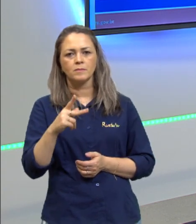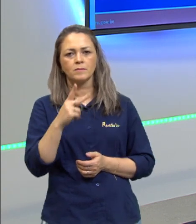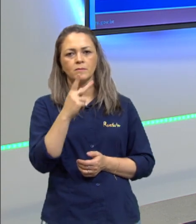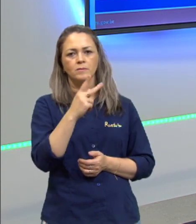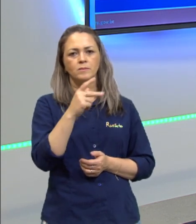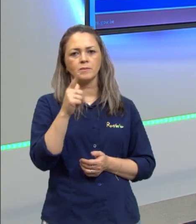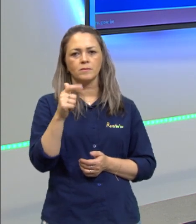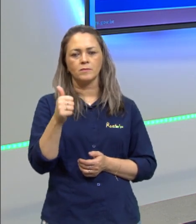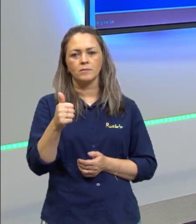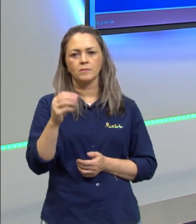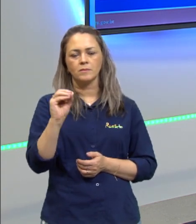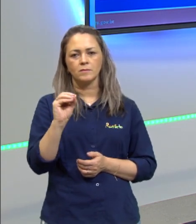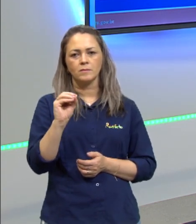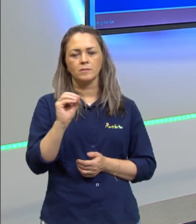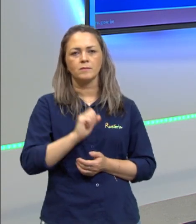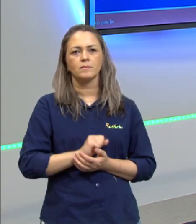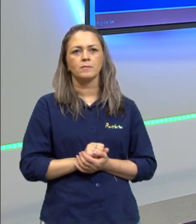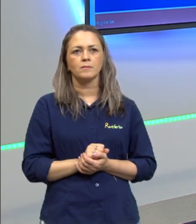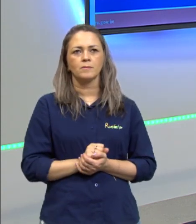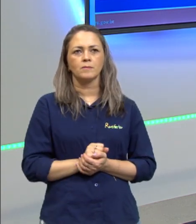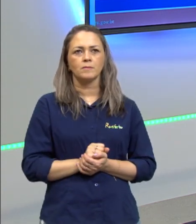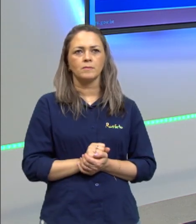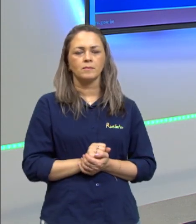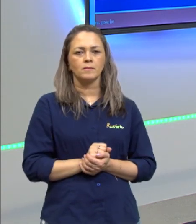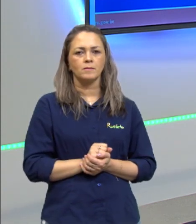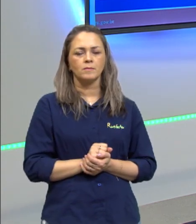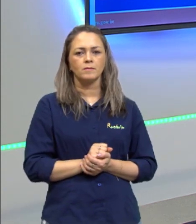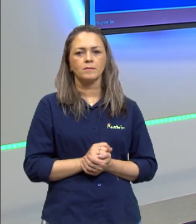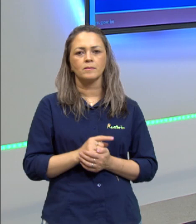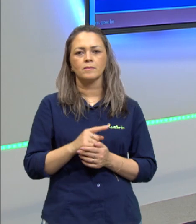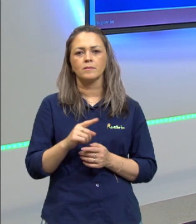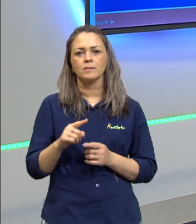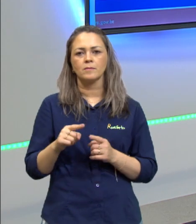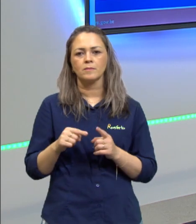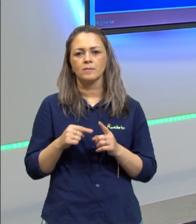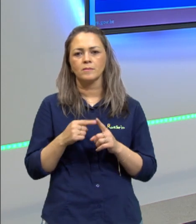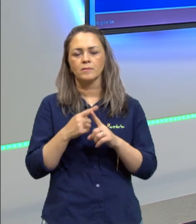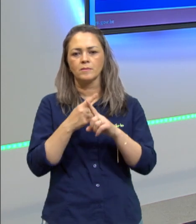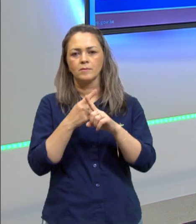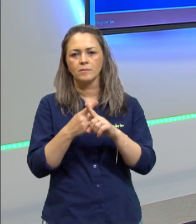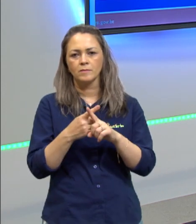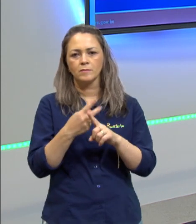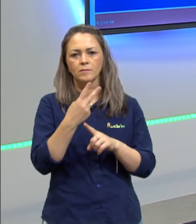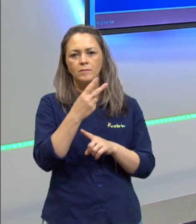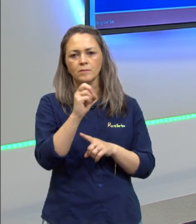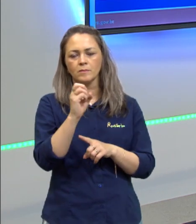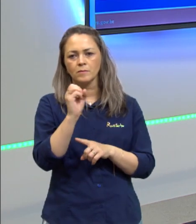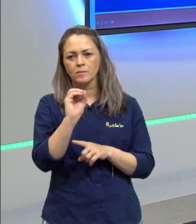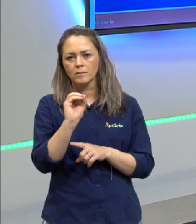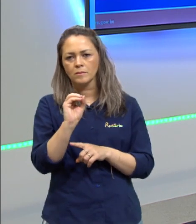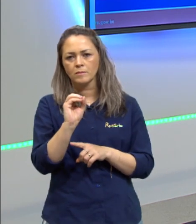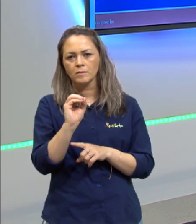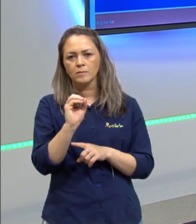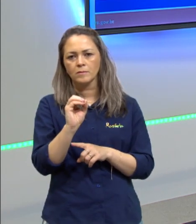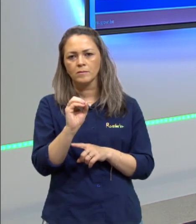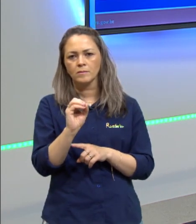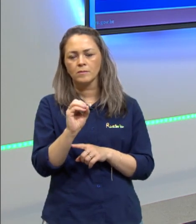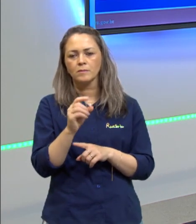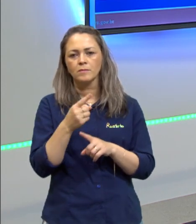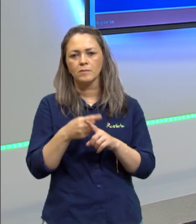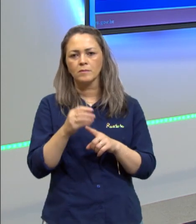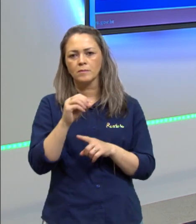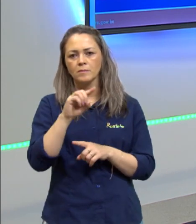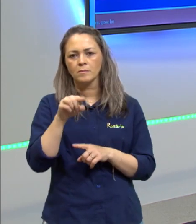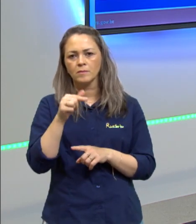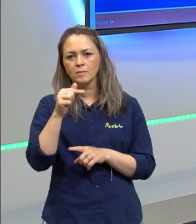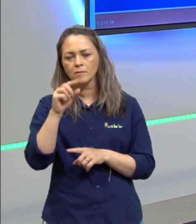o que eu fiz aqui multipliquei os 280 por 0,75 que é